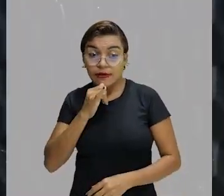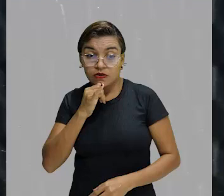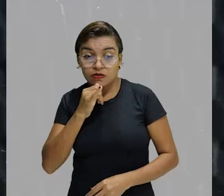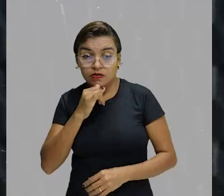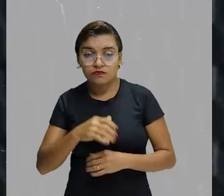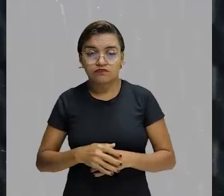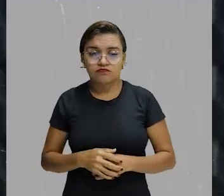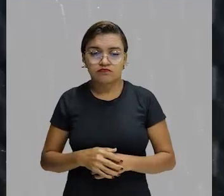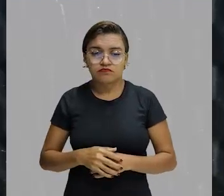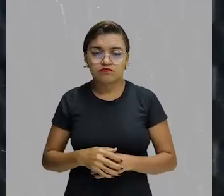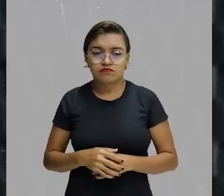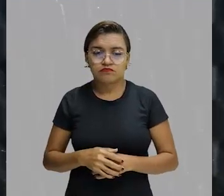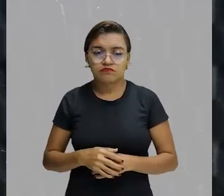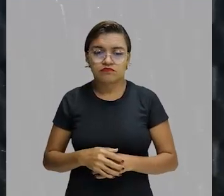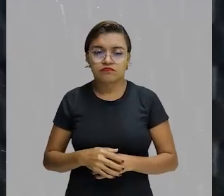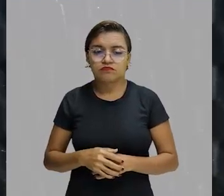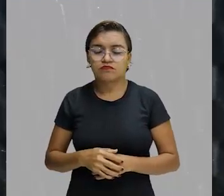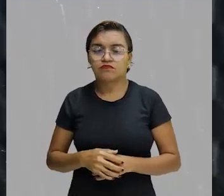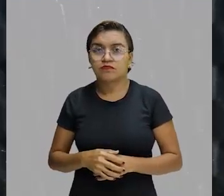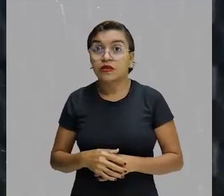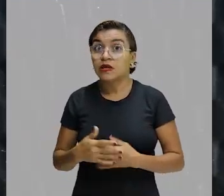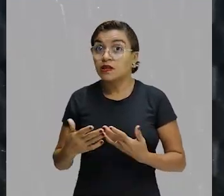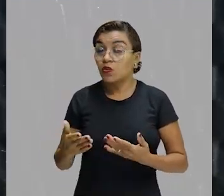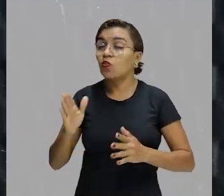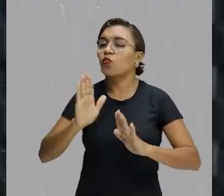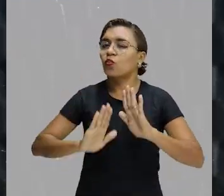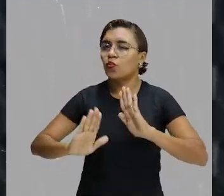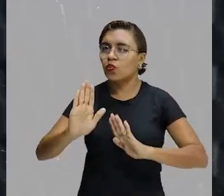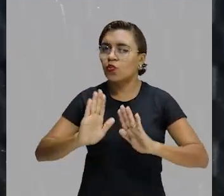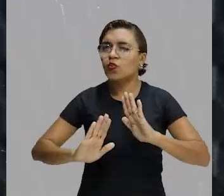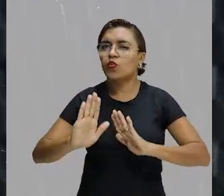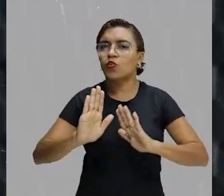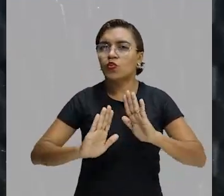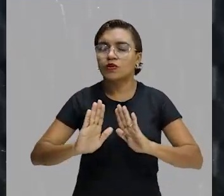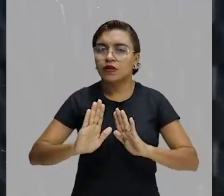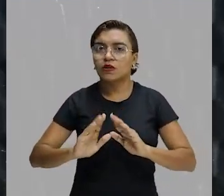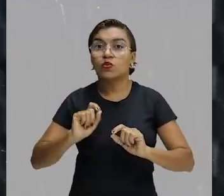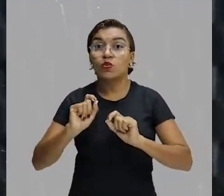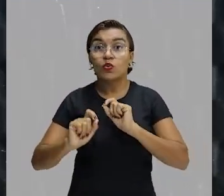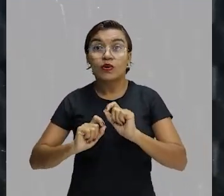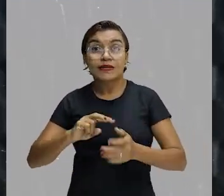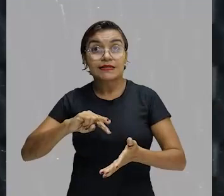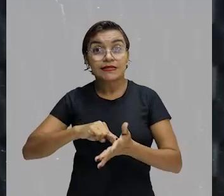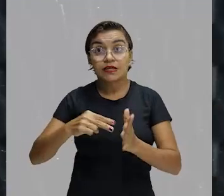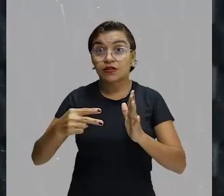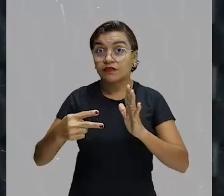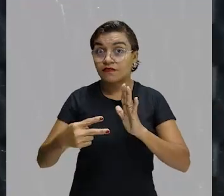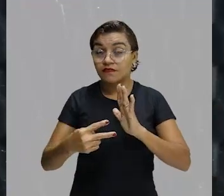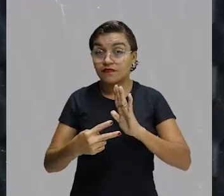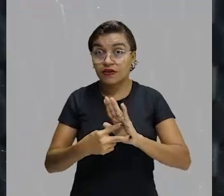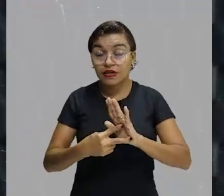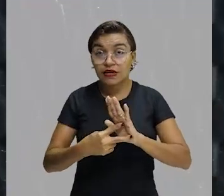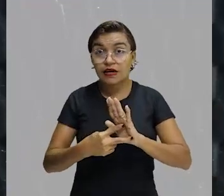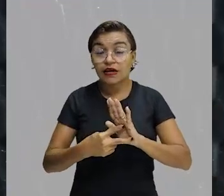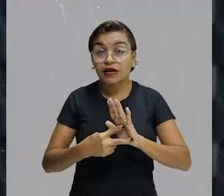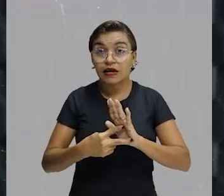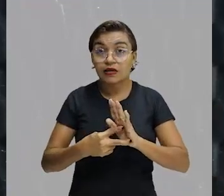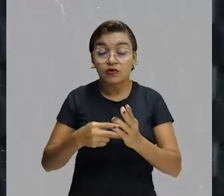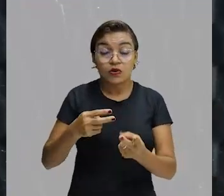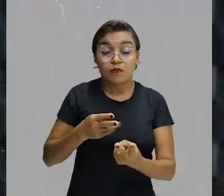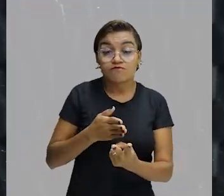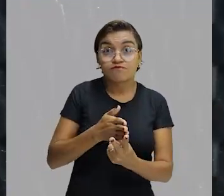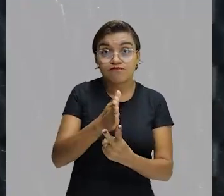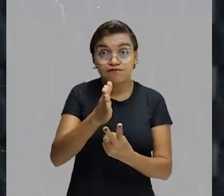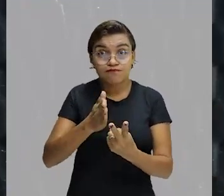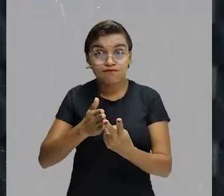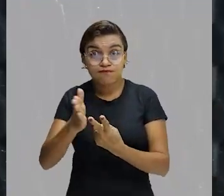a pessoa com quem se fala? Então, muito cuidado com a questão da ambiguidade que dá o duplo sentido. Lembrando, turma, que a